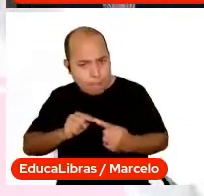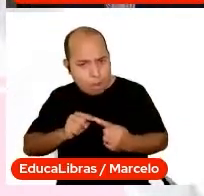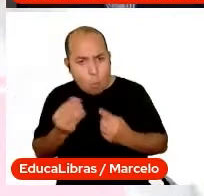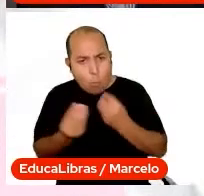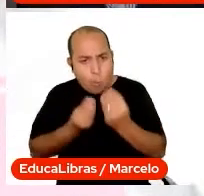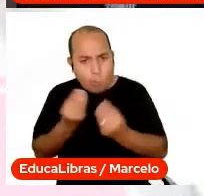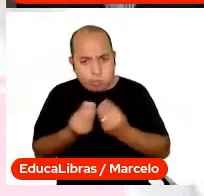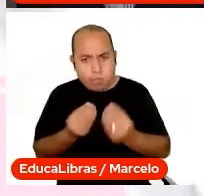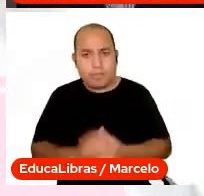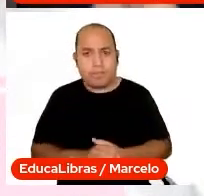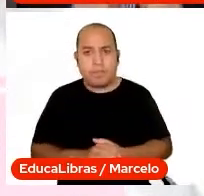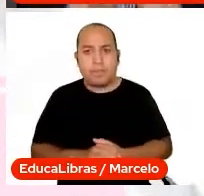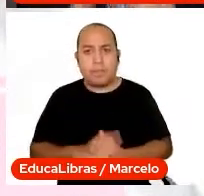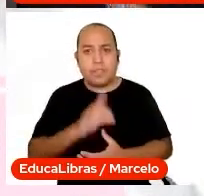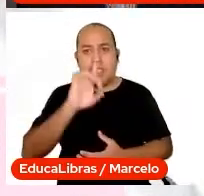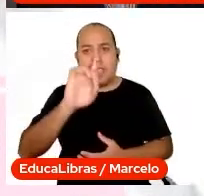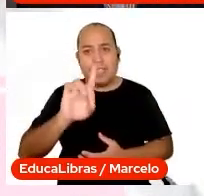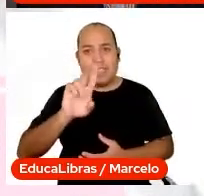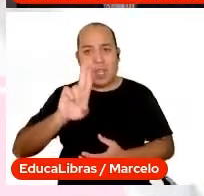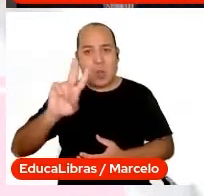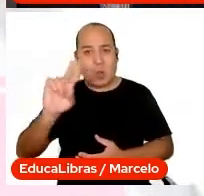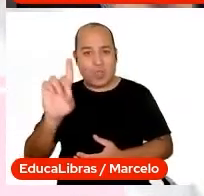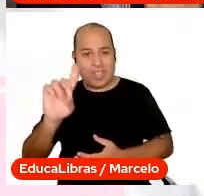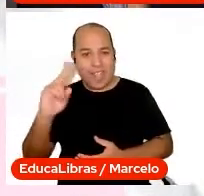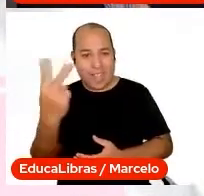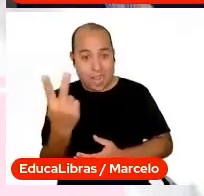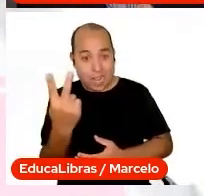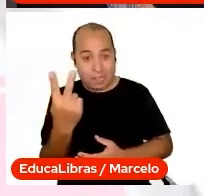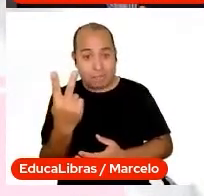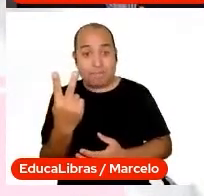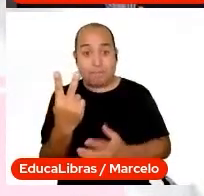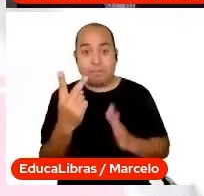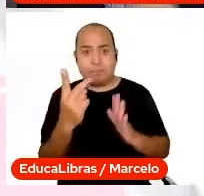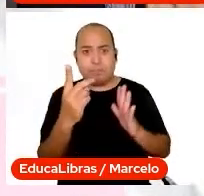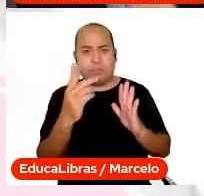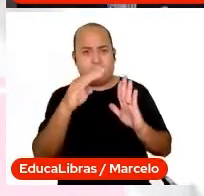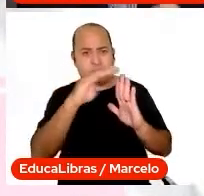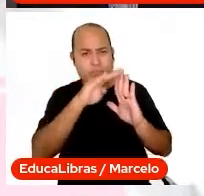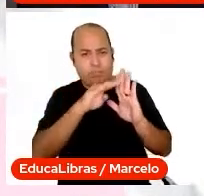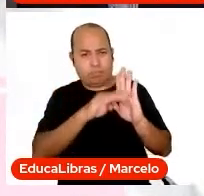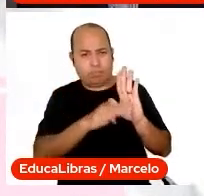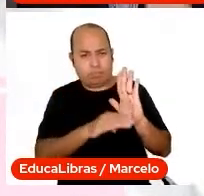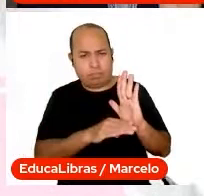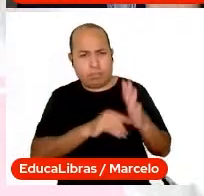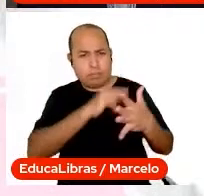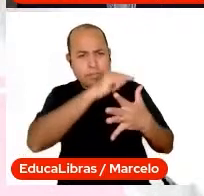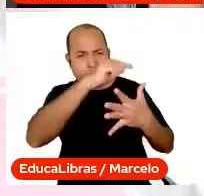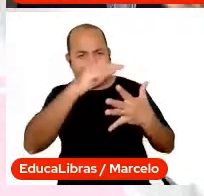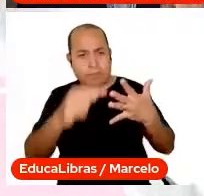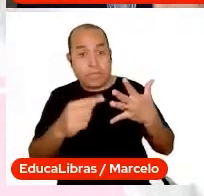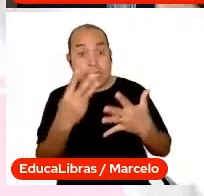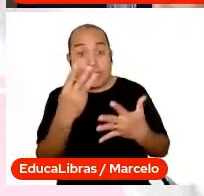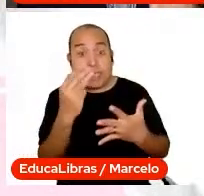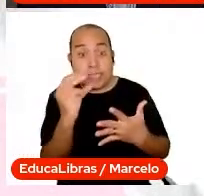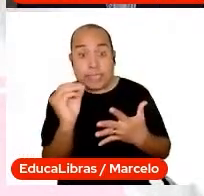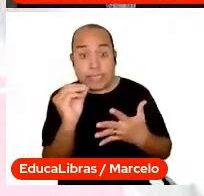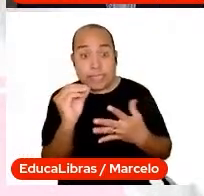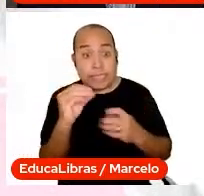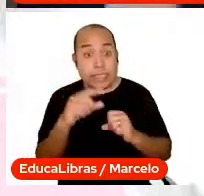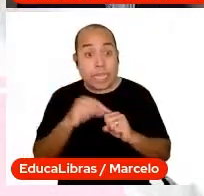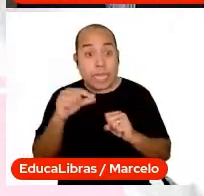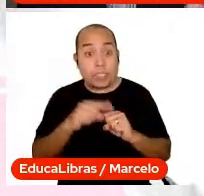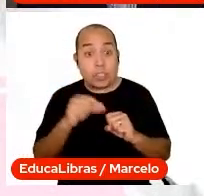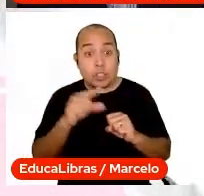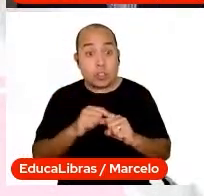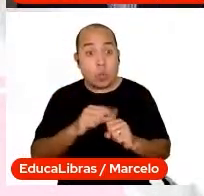Universal dos Direitos Humanos possui 30 artigos em que traz ali os direitos básicos de todos os seres humanos.